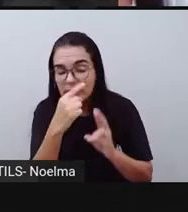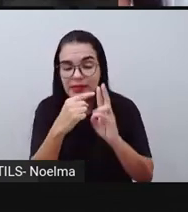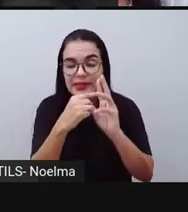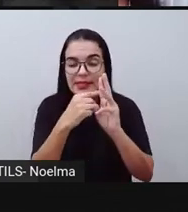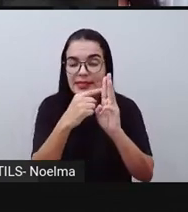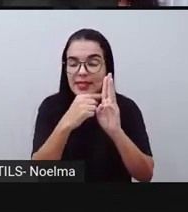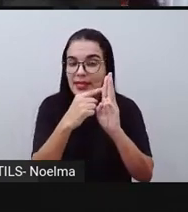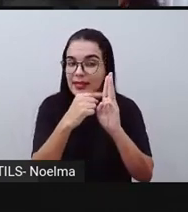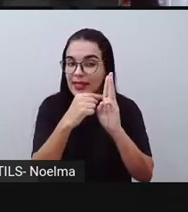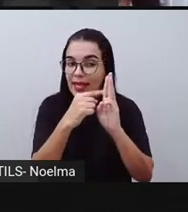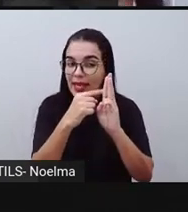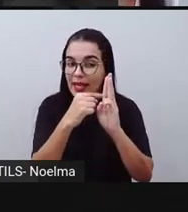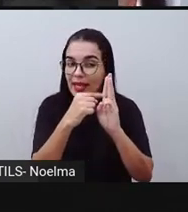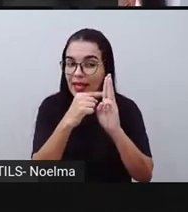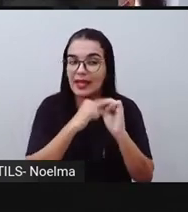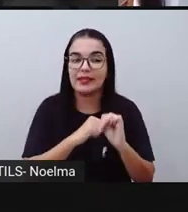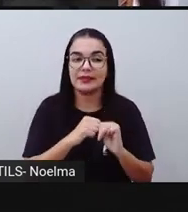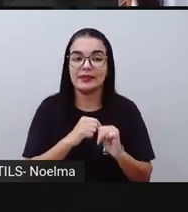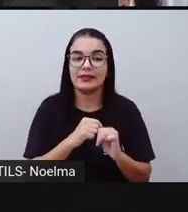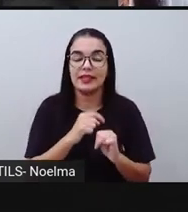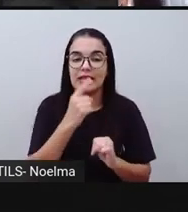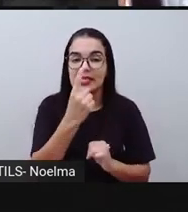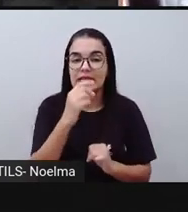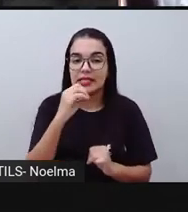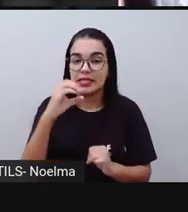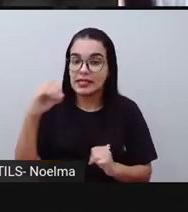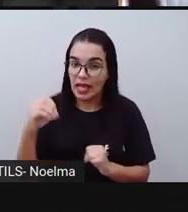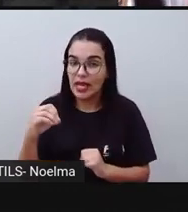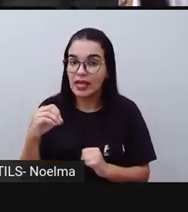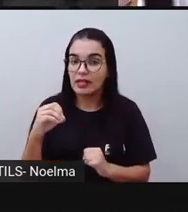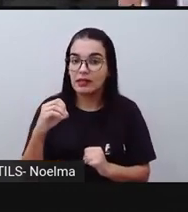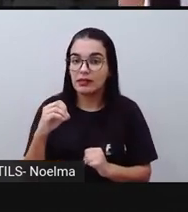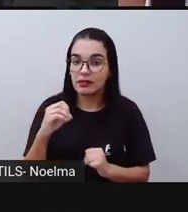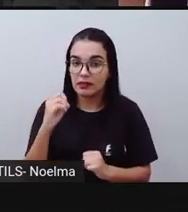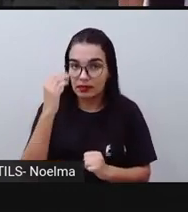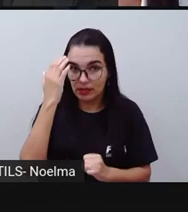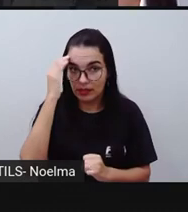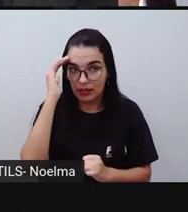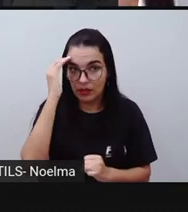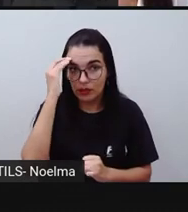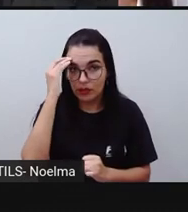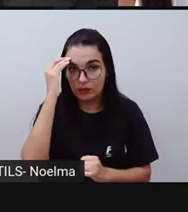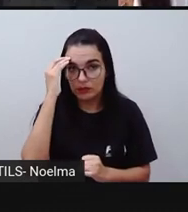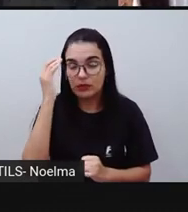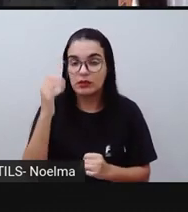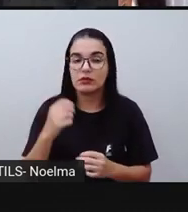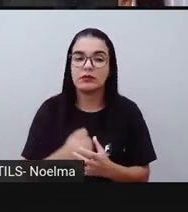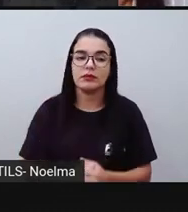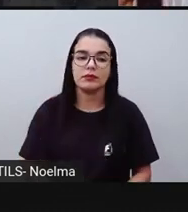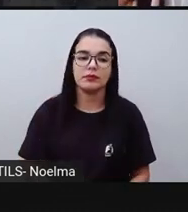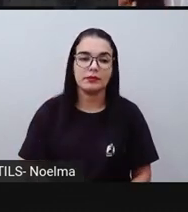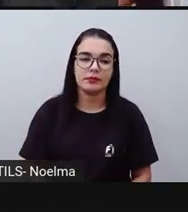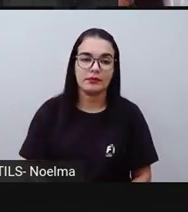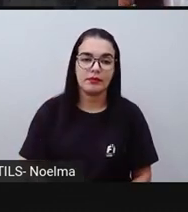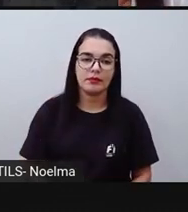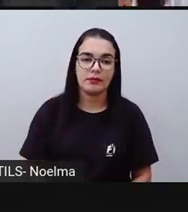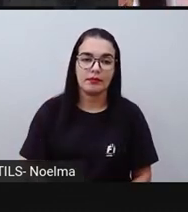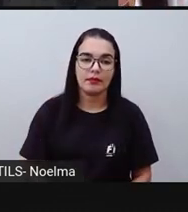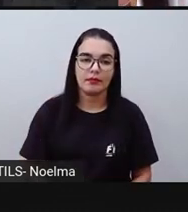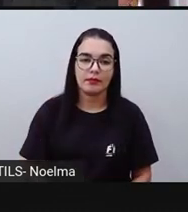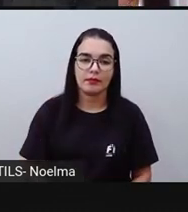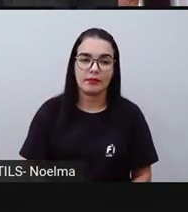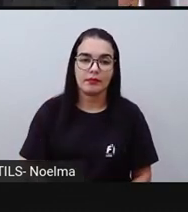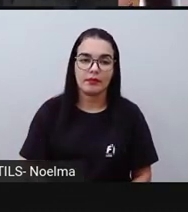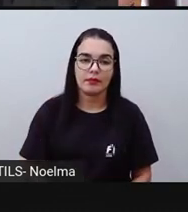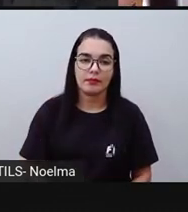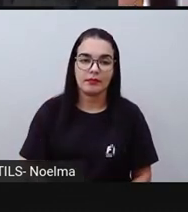passando somente 1. Porque se eu estou passando 1 que se encontra na centena, eu estou passando 100. porque 1 centena